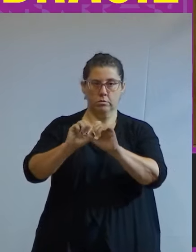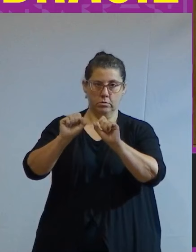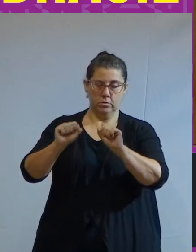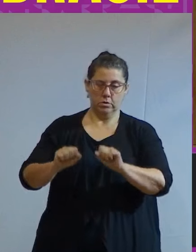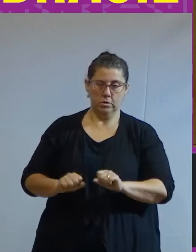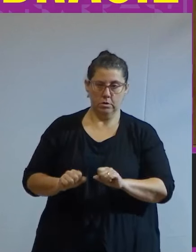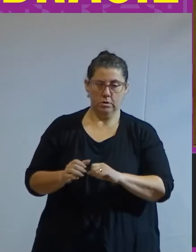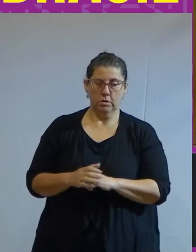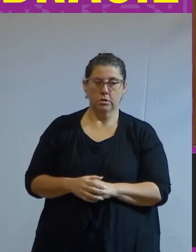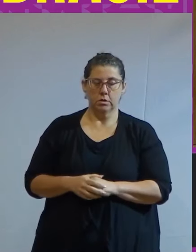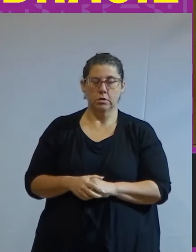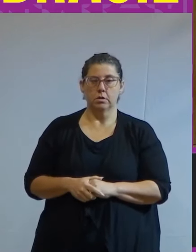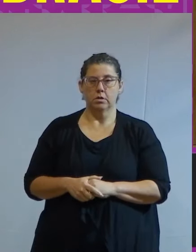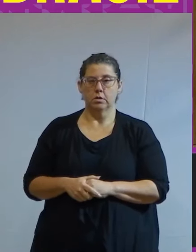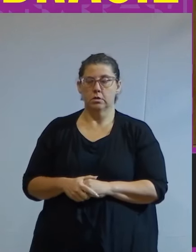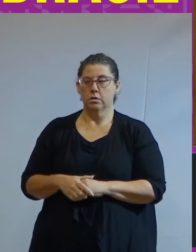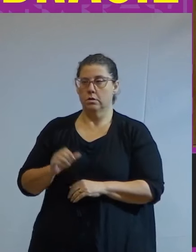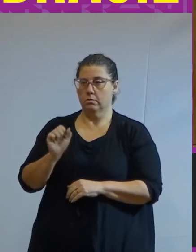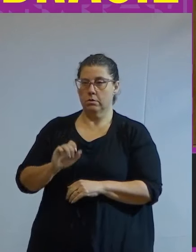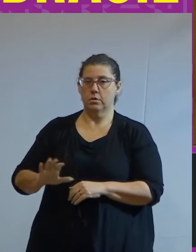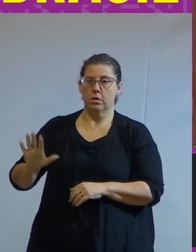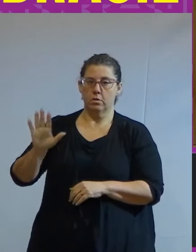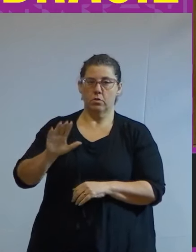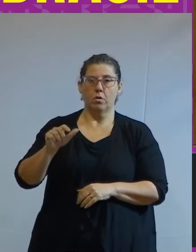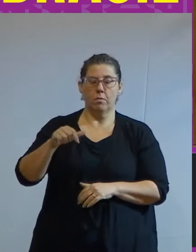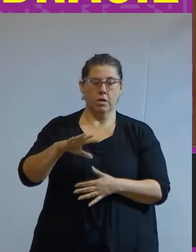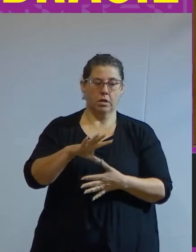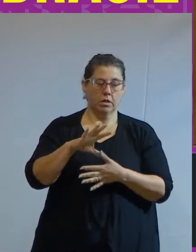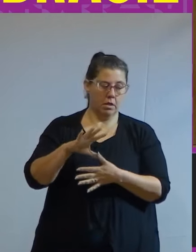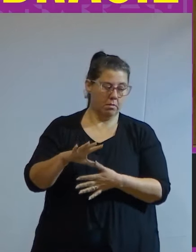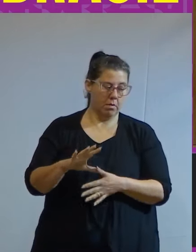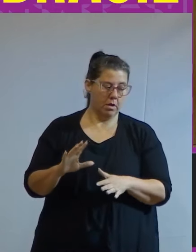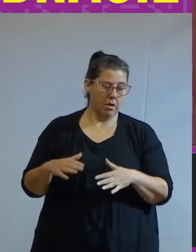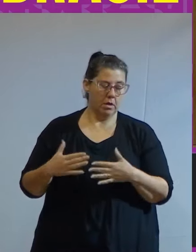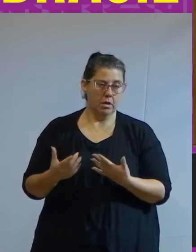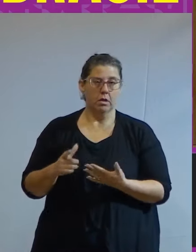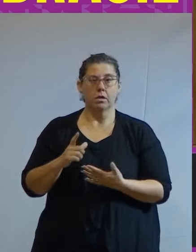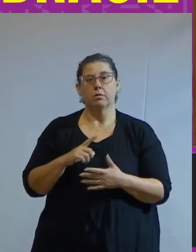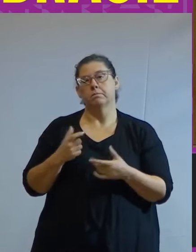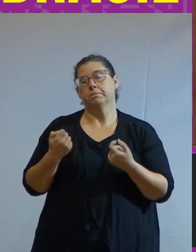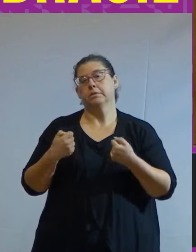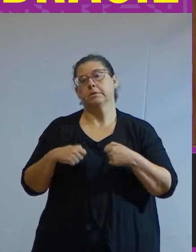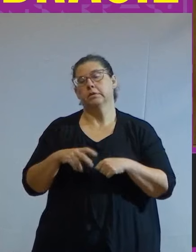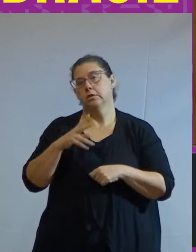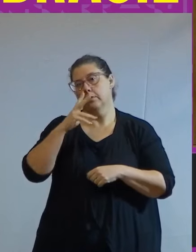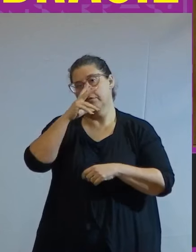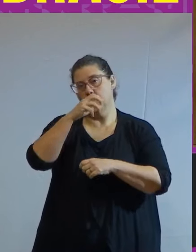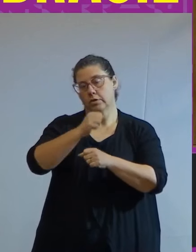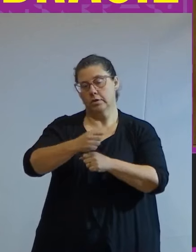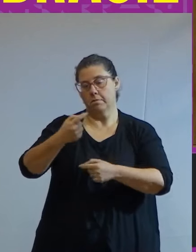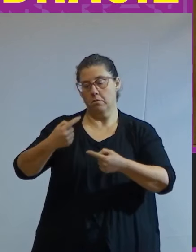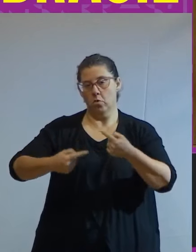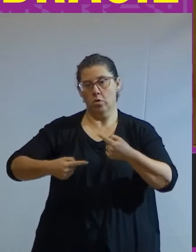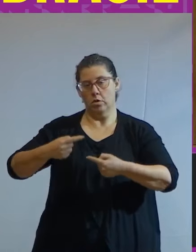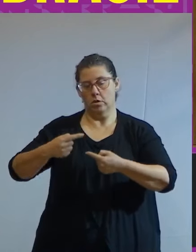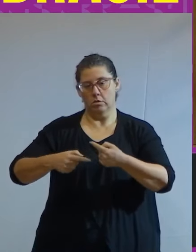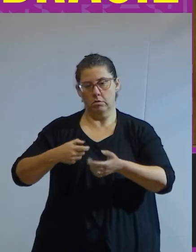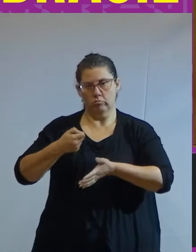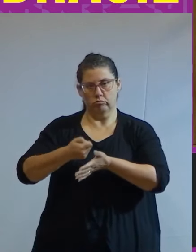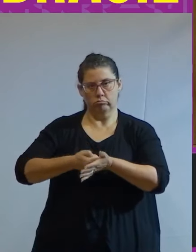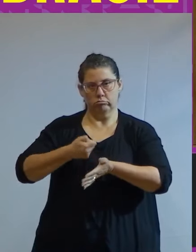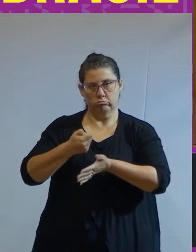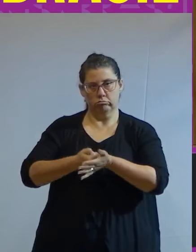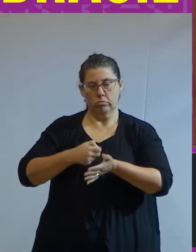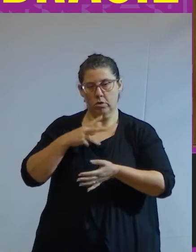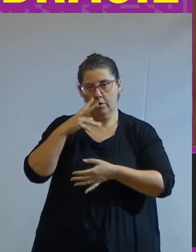monárquico europeu na América tendo por isso a necessária força política para resistir à